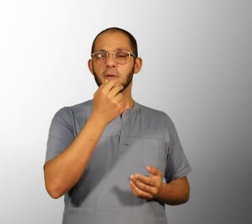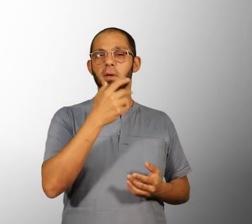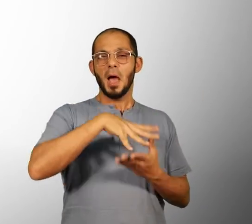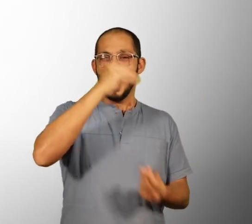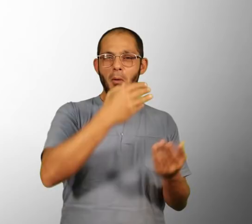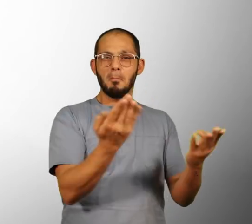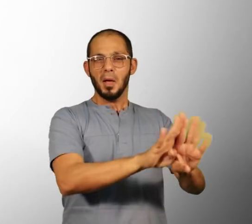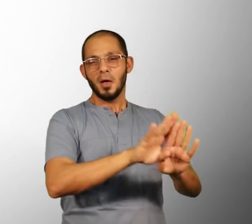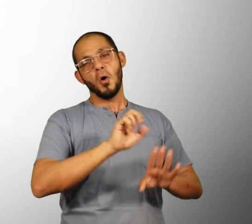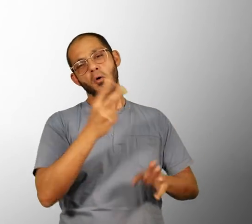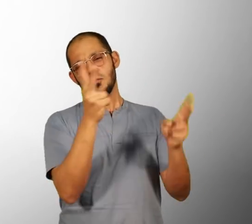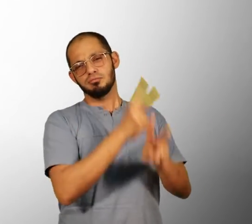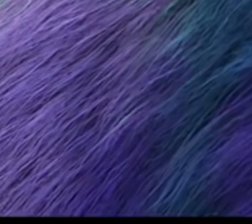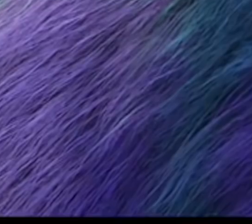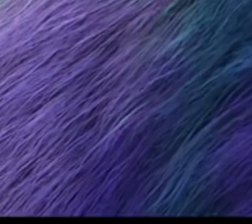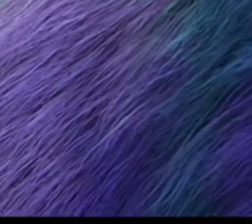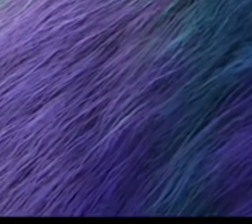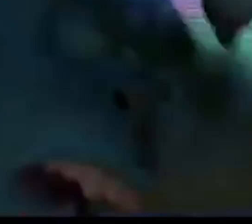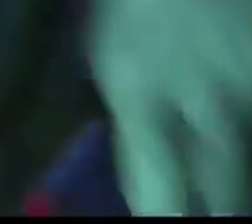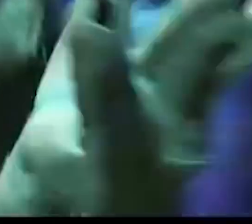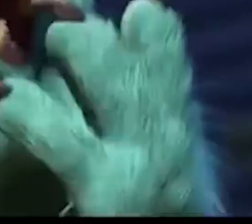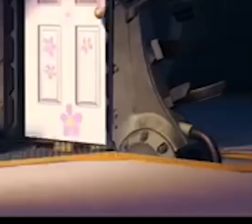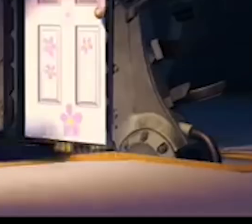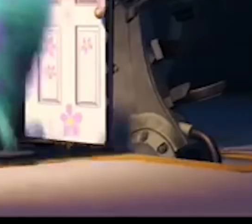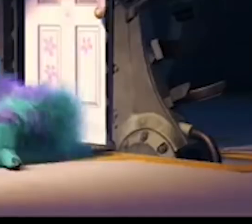pode ter sido o vento. A gente não sabe. Por quê?